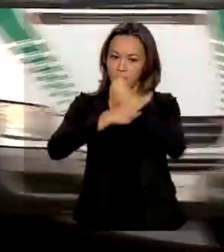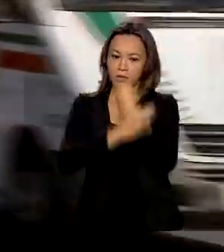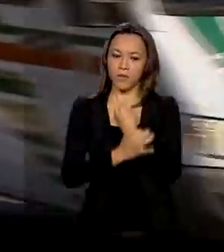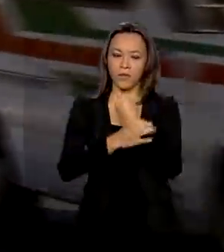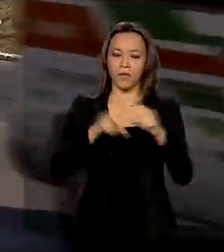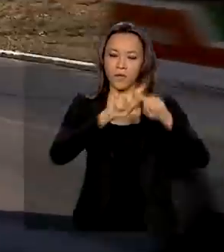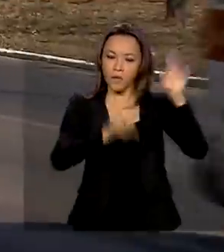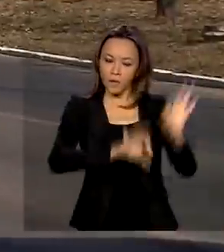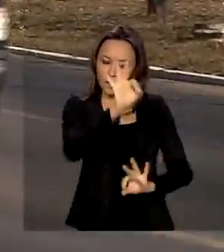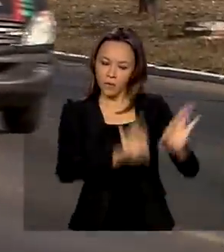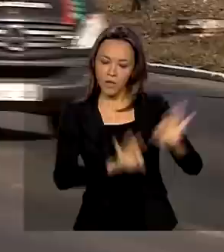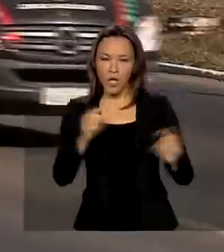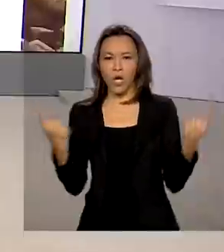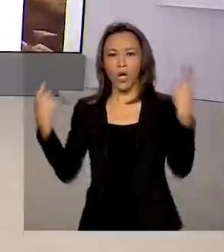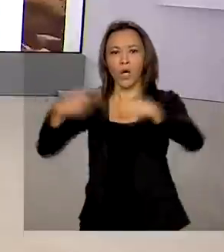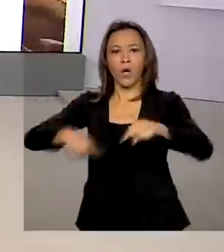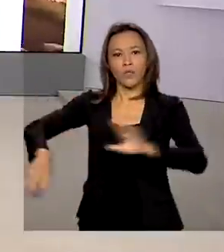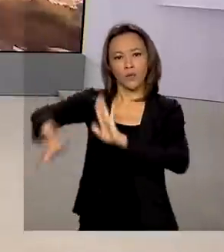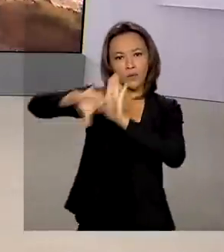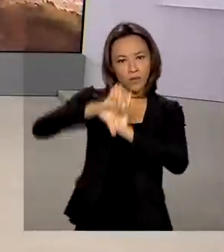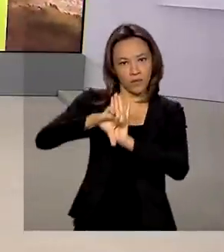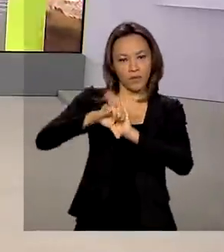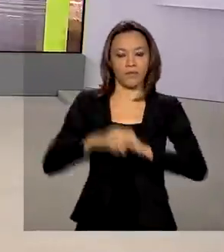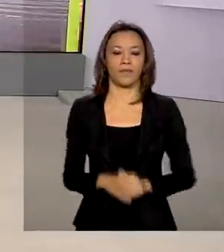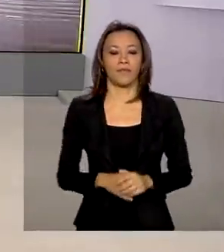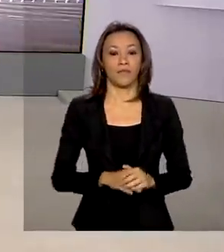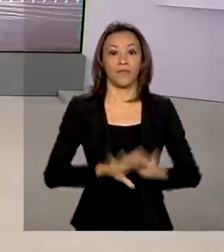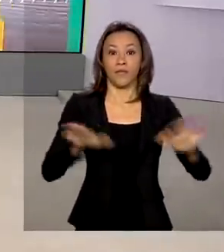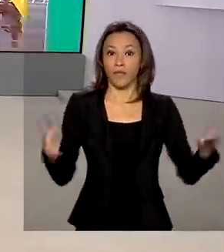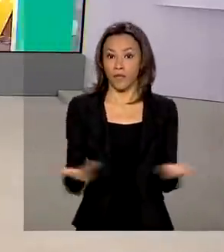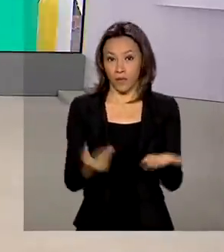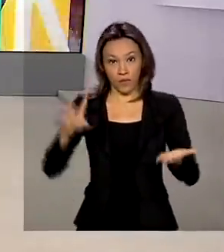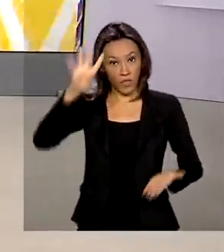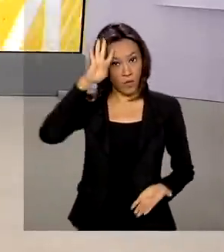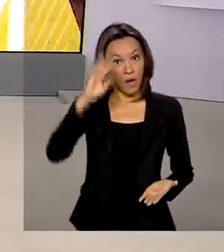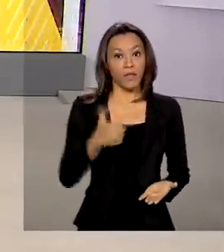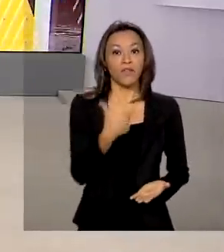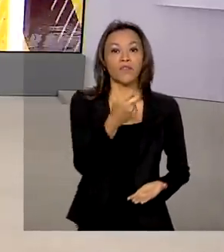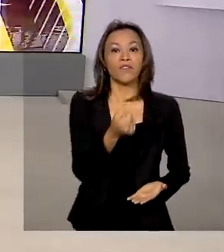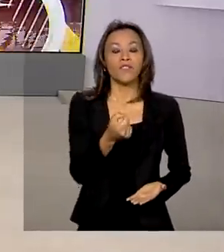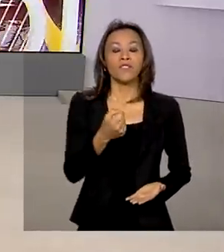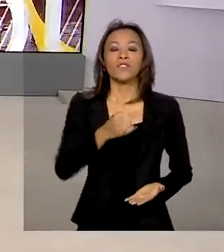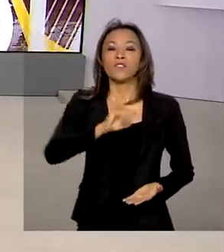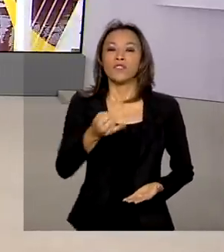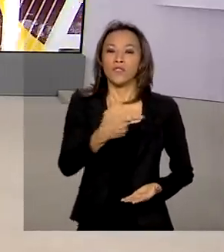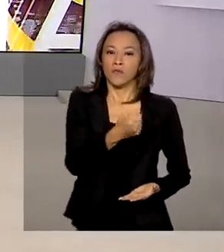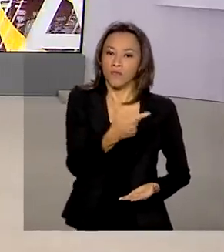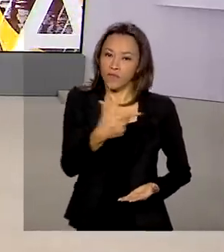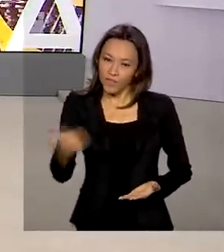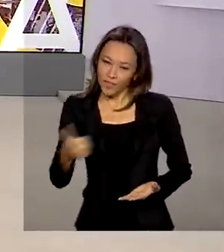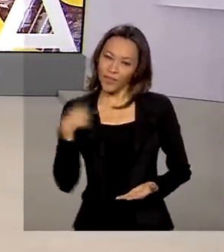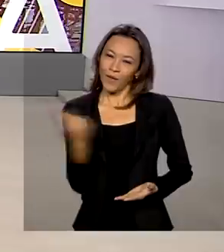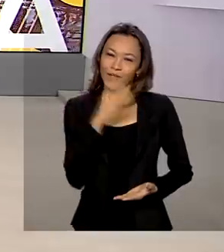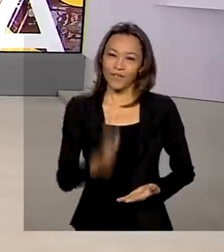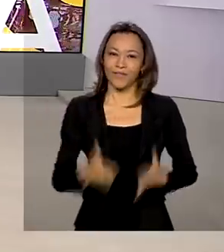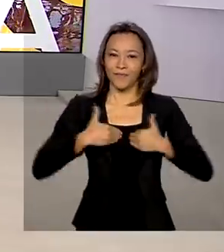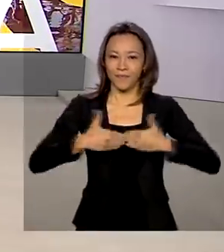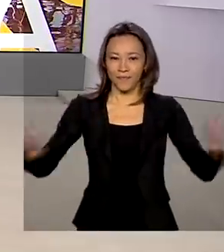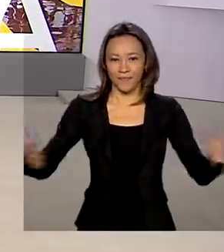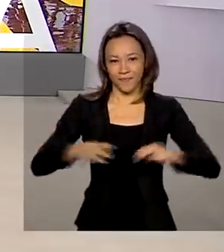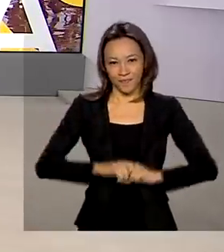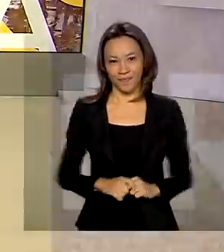combate ao crime organizado. Quarta-feira, 20 de janeiro de 2021. O Brasil em Dia está